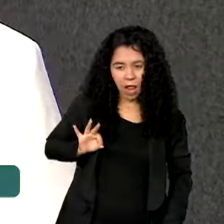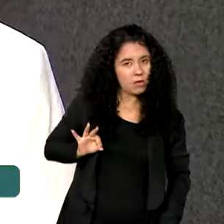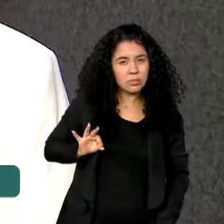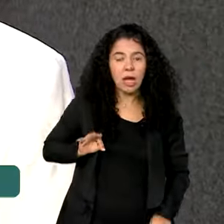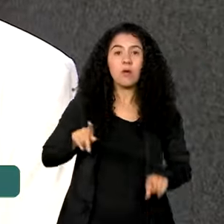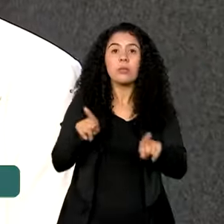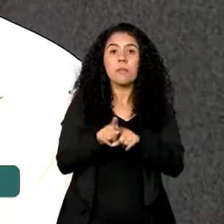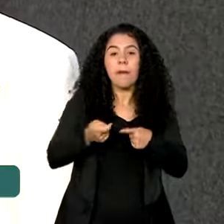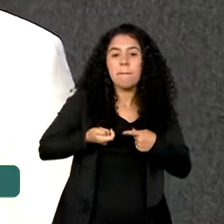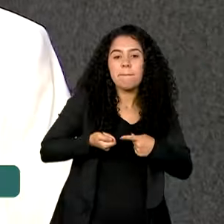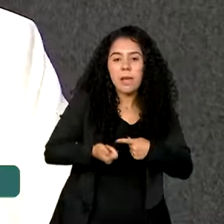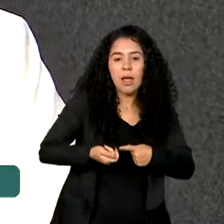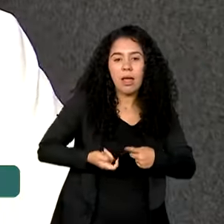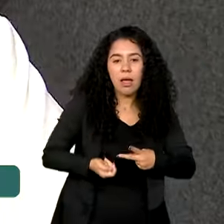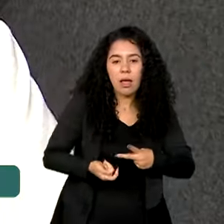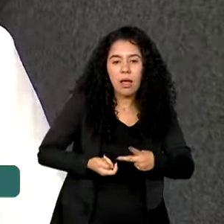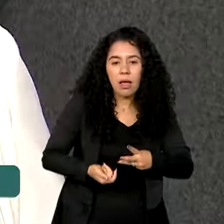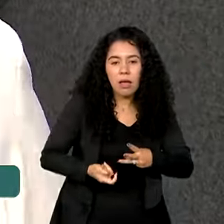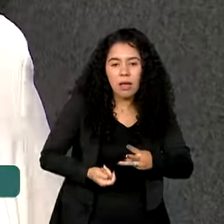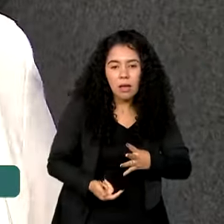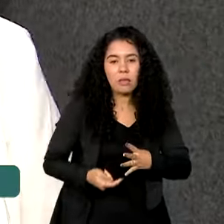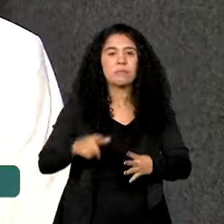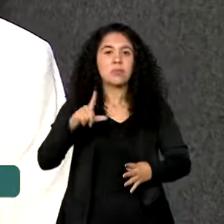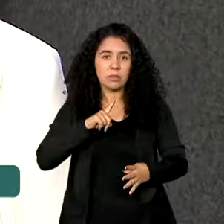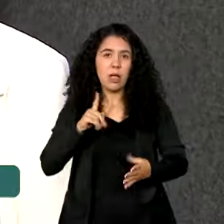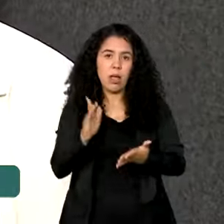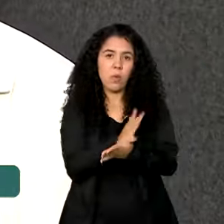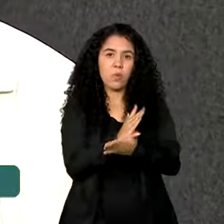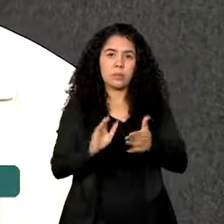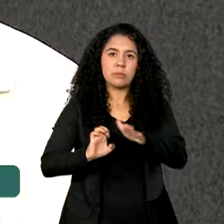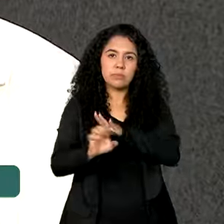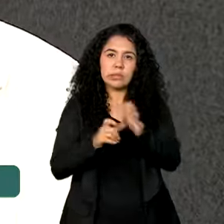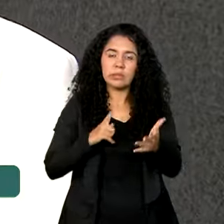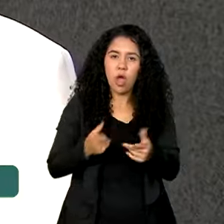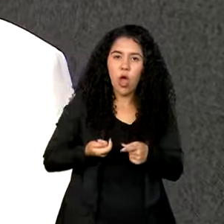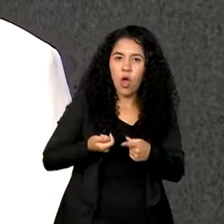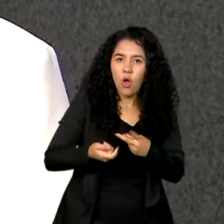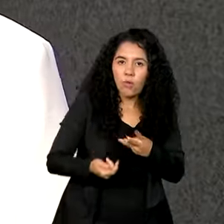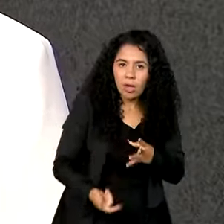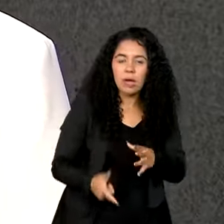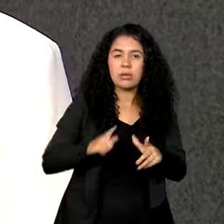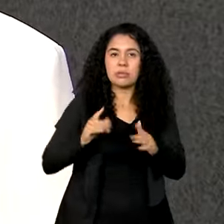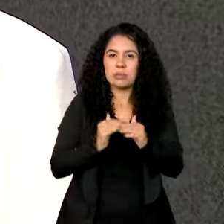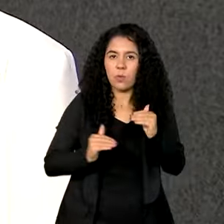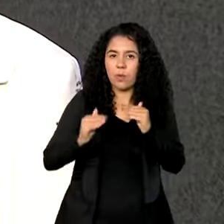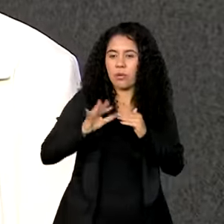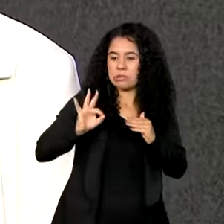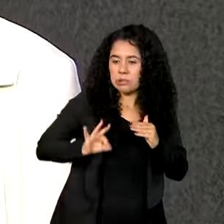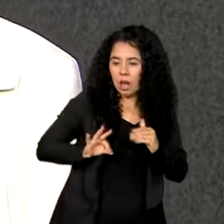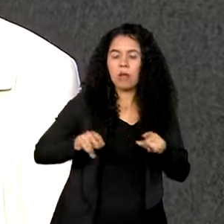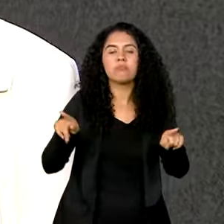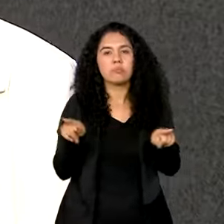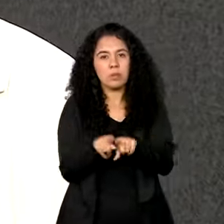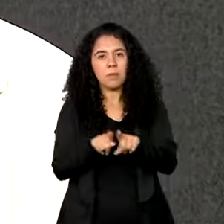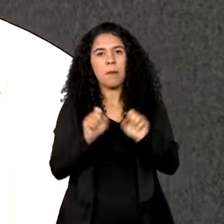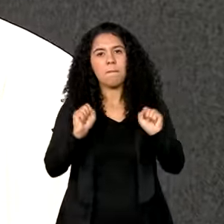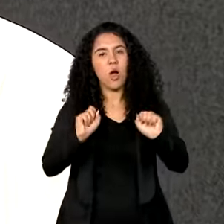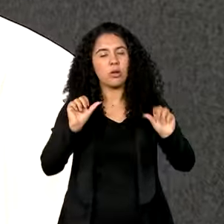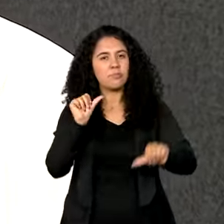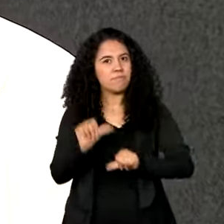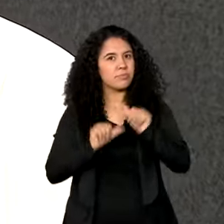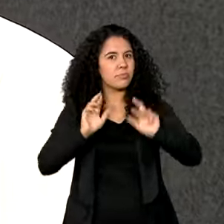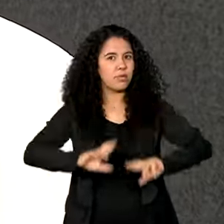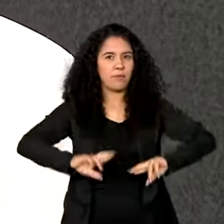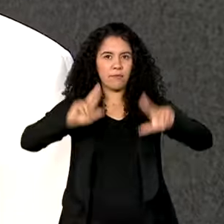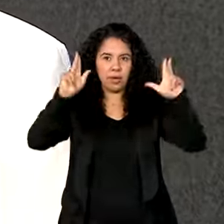benefícios. Tem empresa que traz outros elementos que não só da igualdade salarial, que pode fazer a diferença